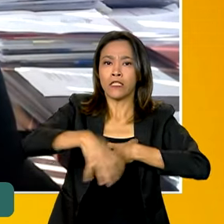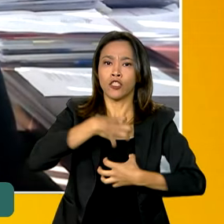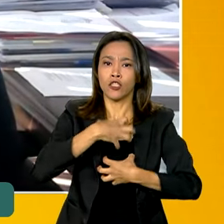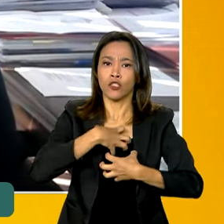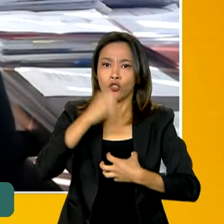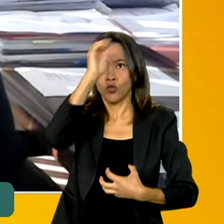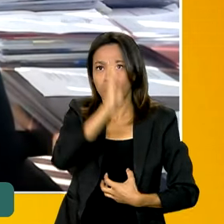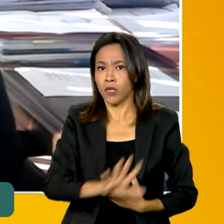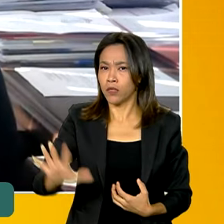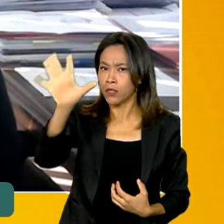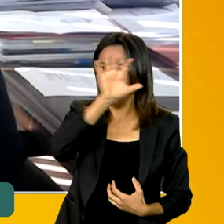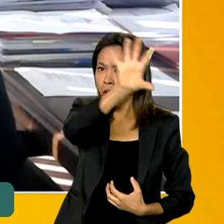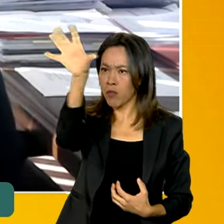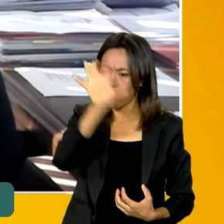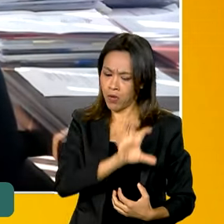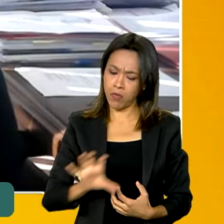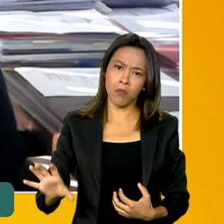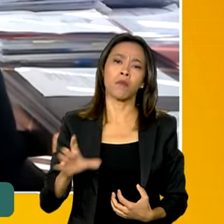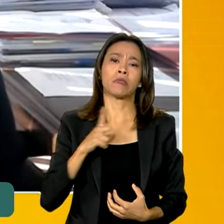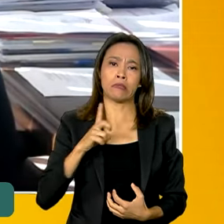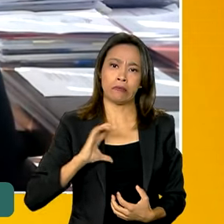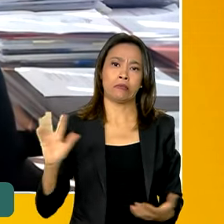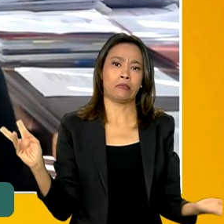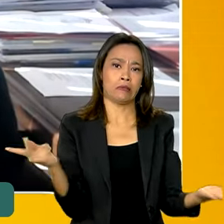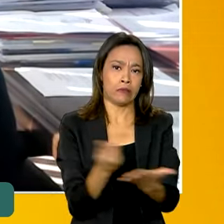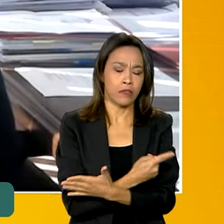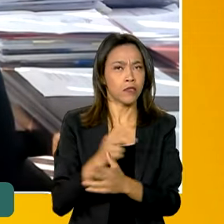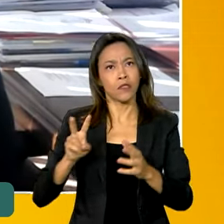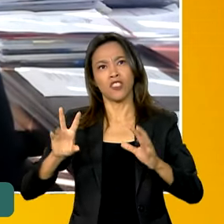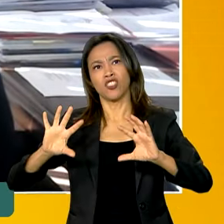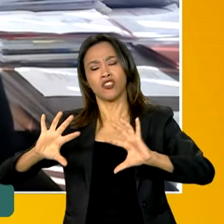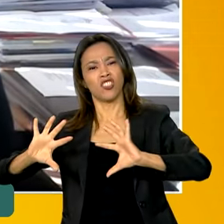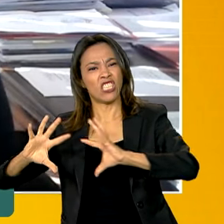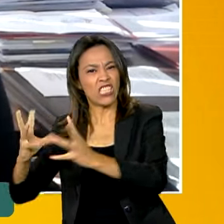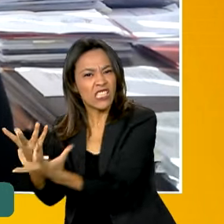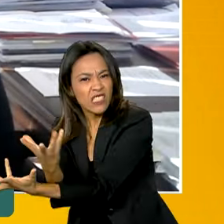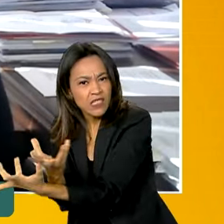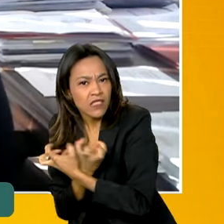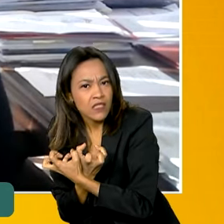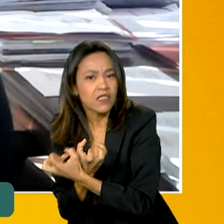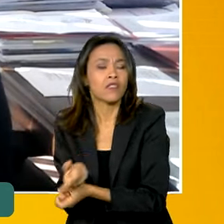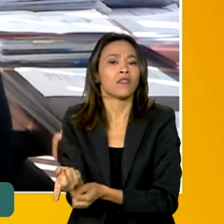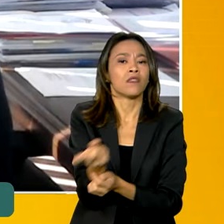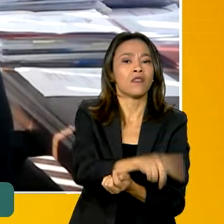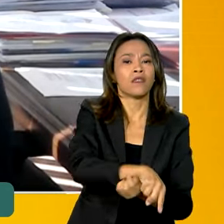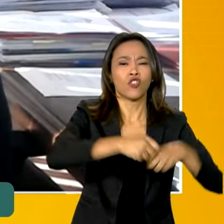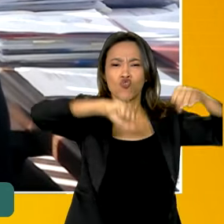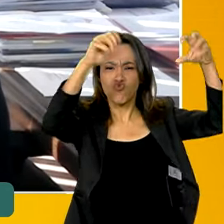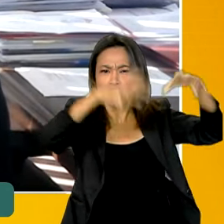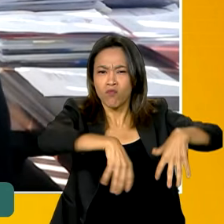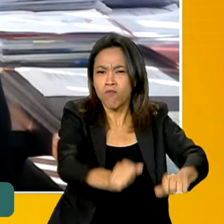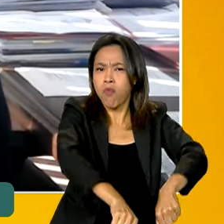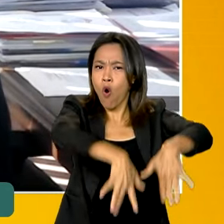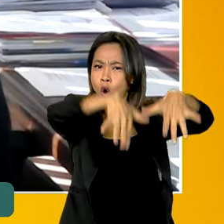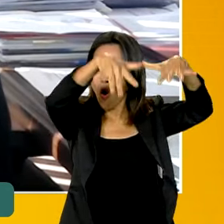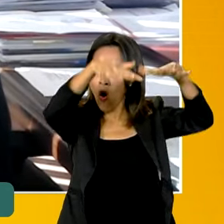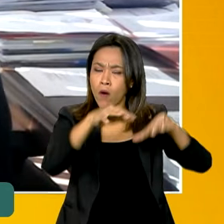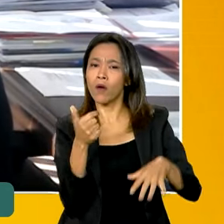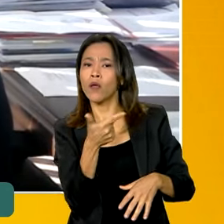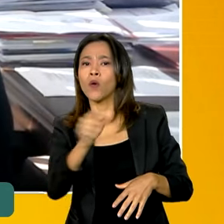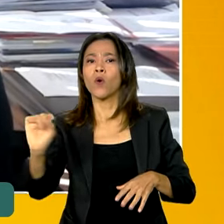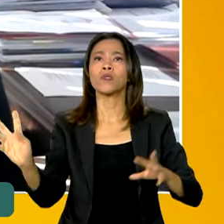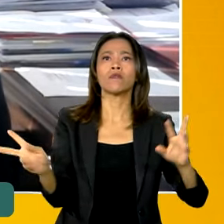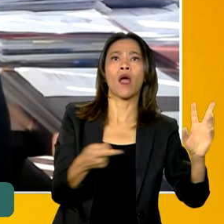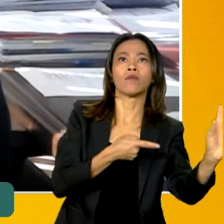inéditos e fortíssimos, de seca, de enchentes e outras manifestações de